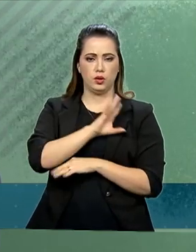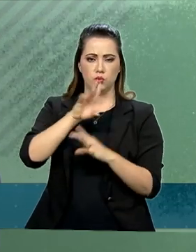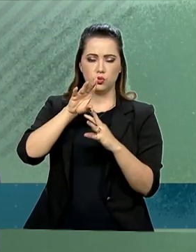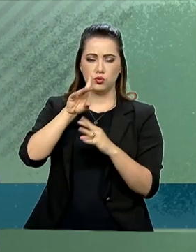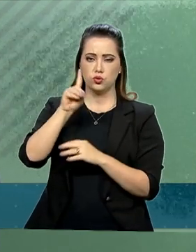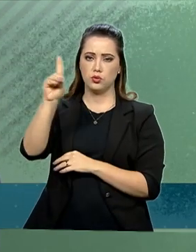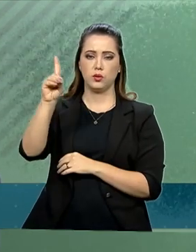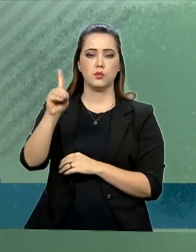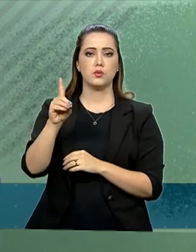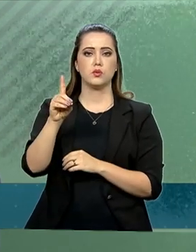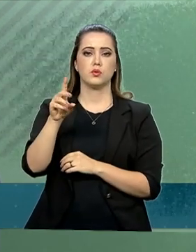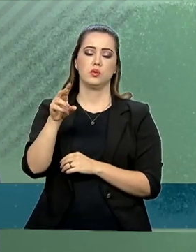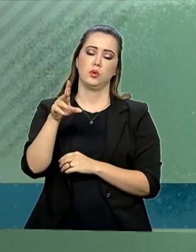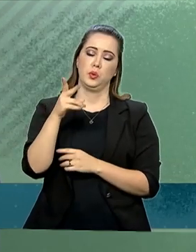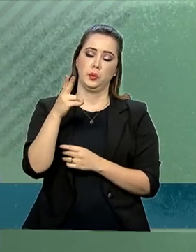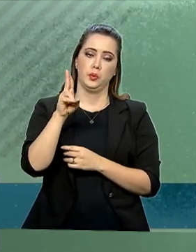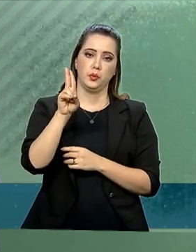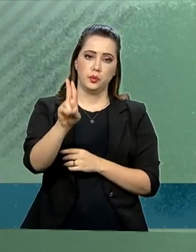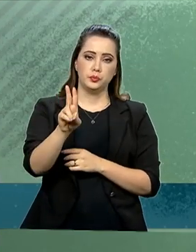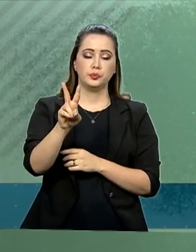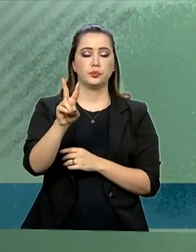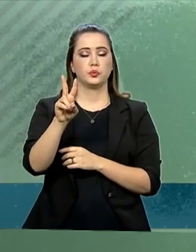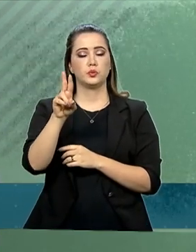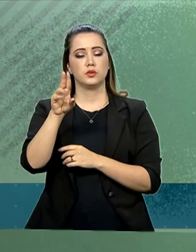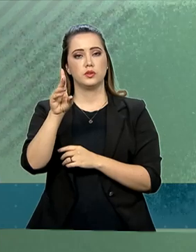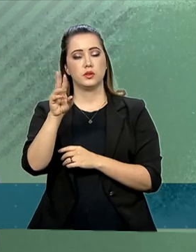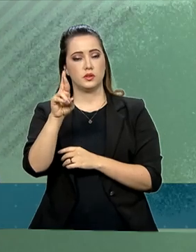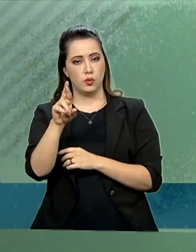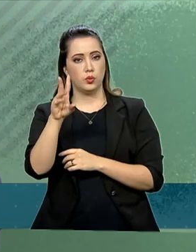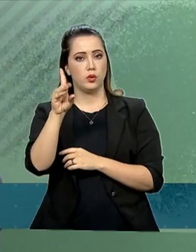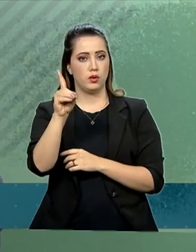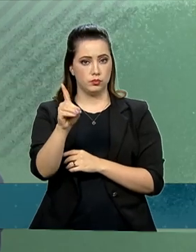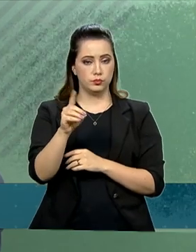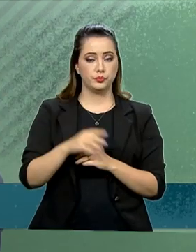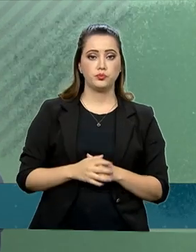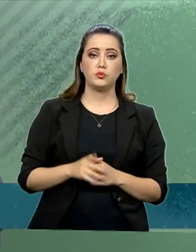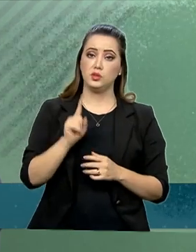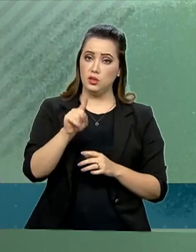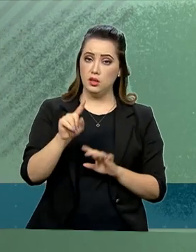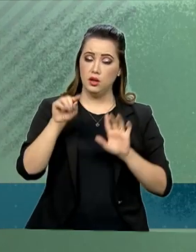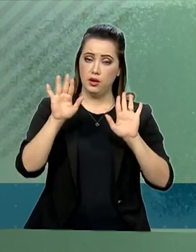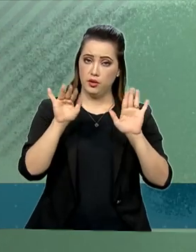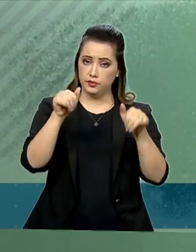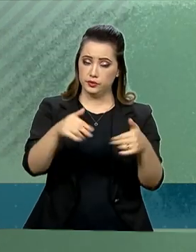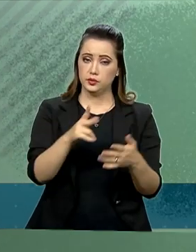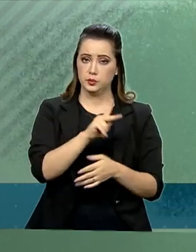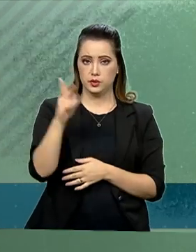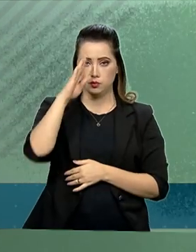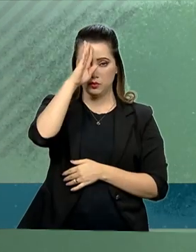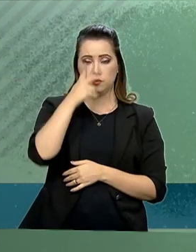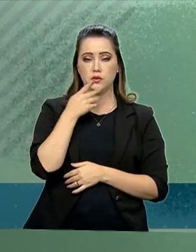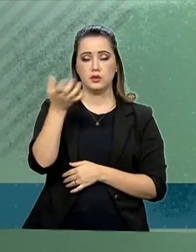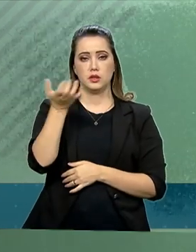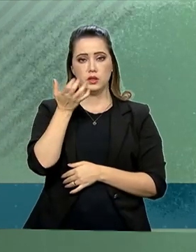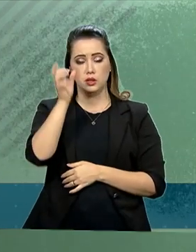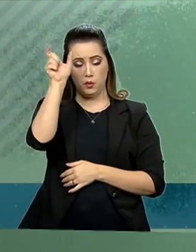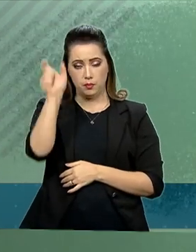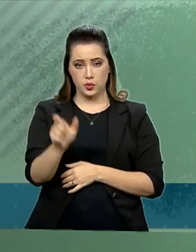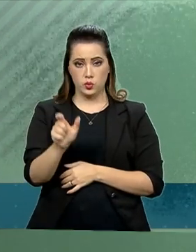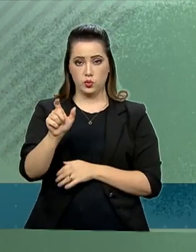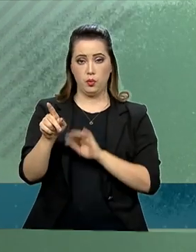logo após esse evento, o desejo de ter um representante evangélico no STF. Na